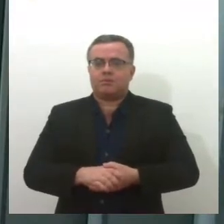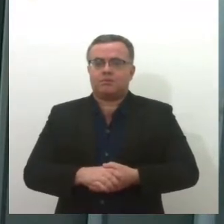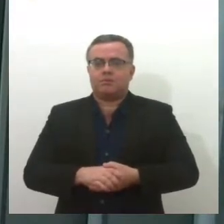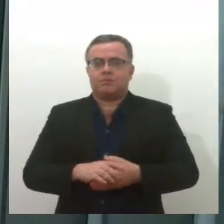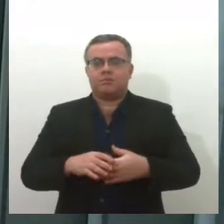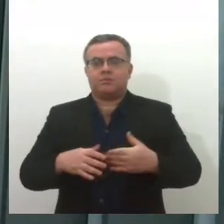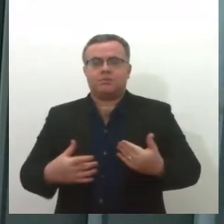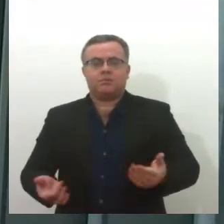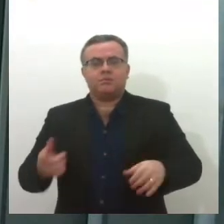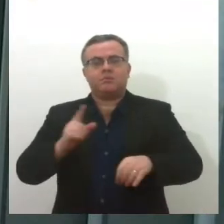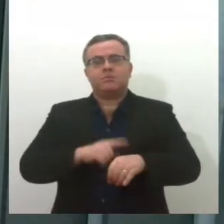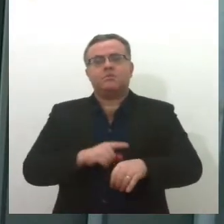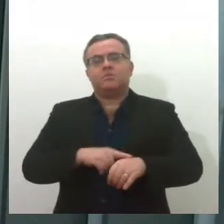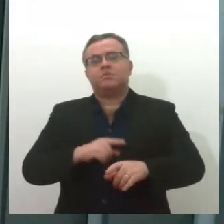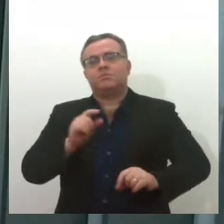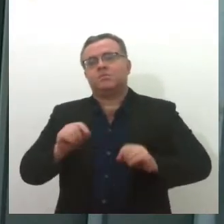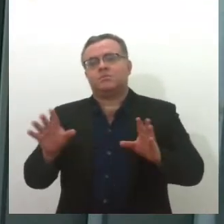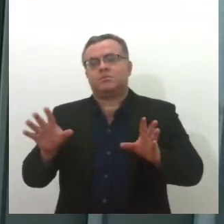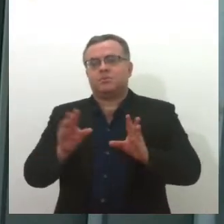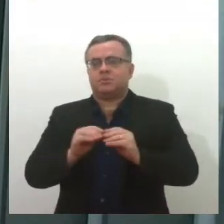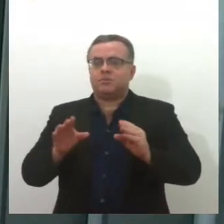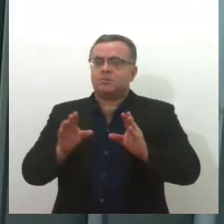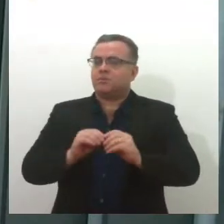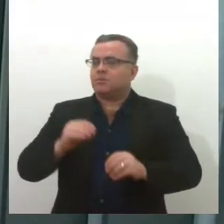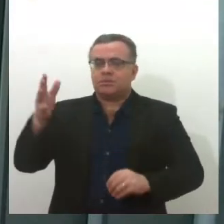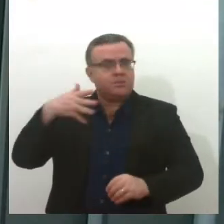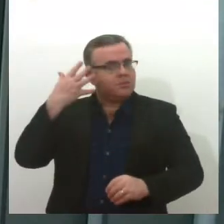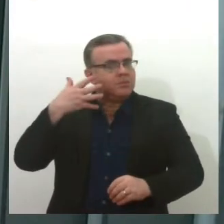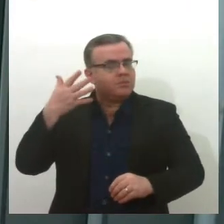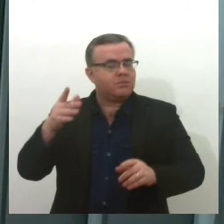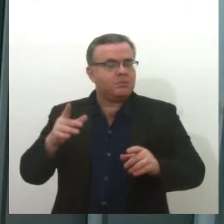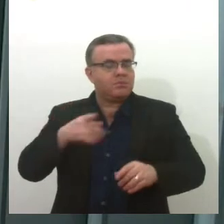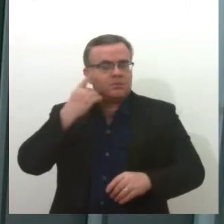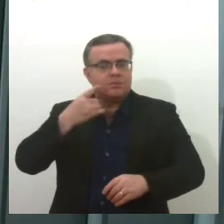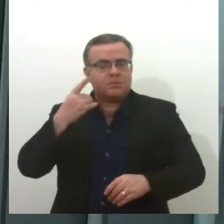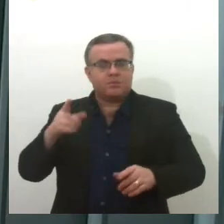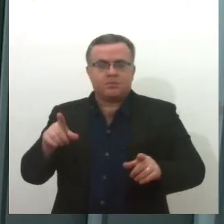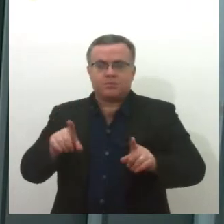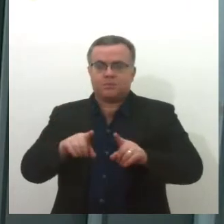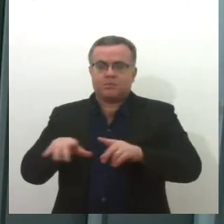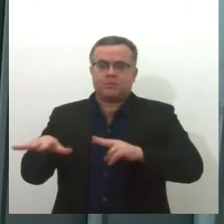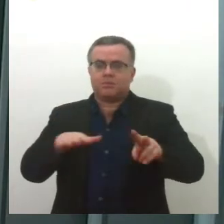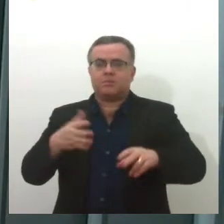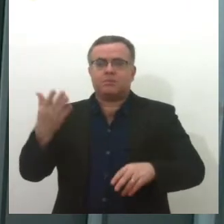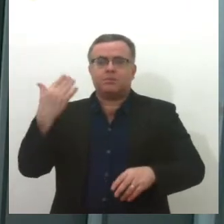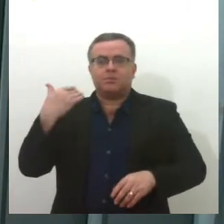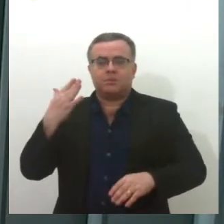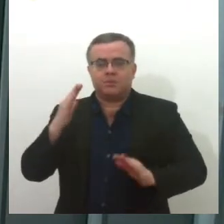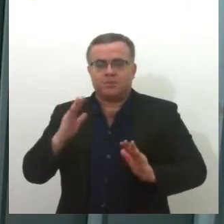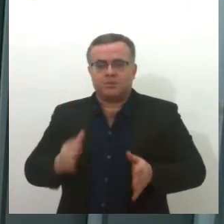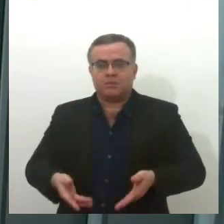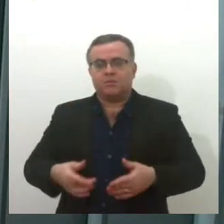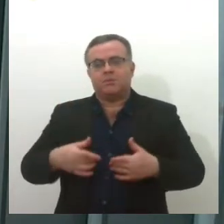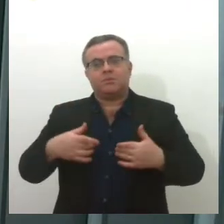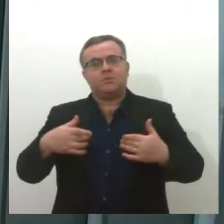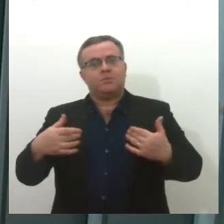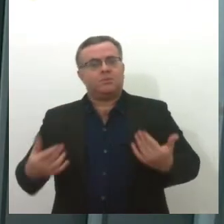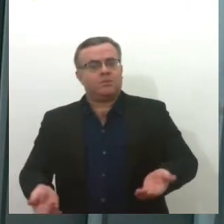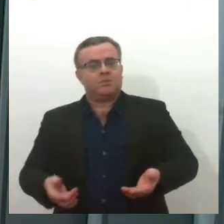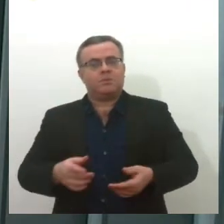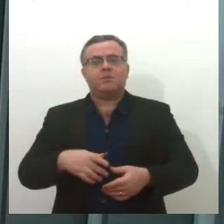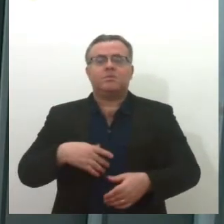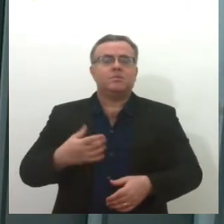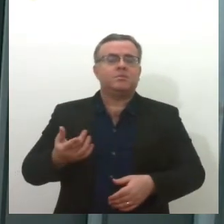Chegou a hora do resumo dos pronunciamentos dos deputados na semana passada no plenário da Lese. Foram dias de